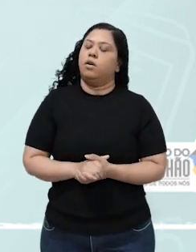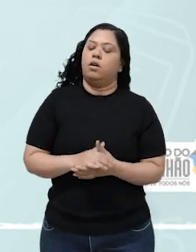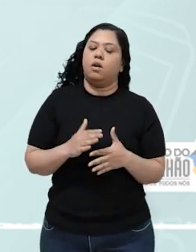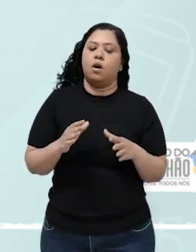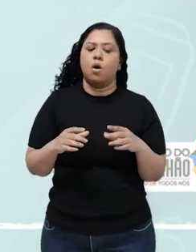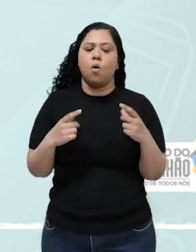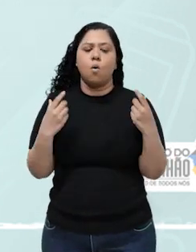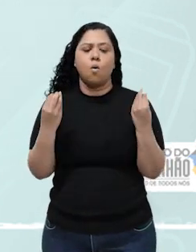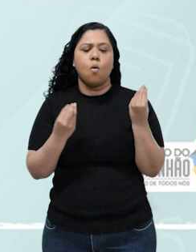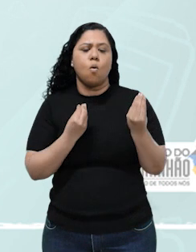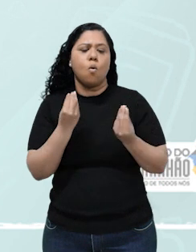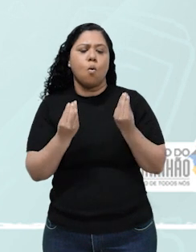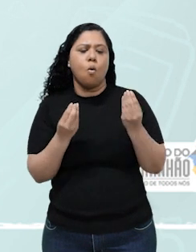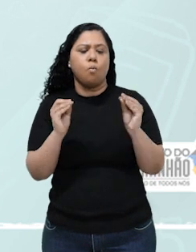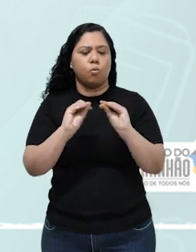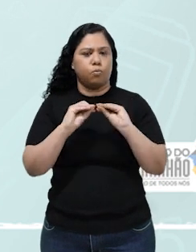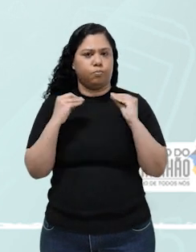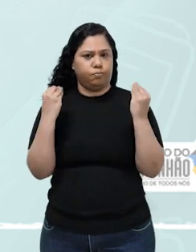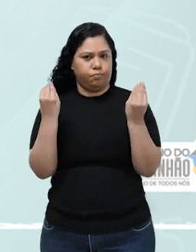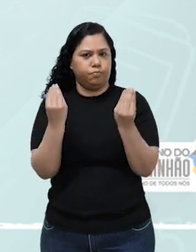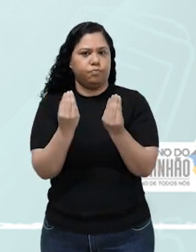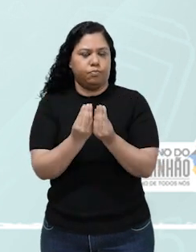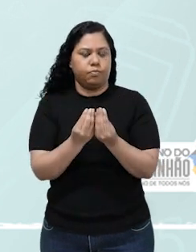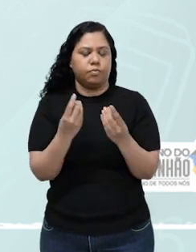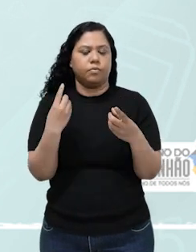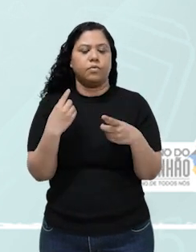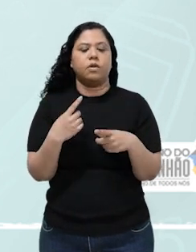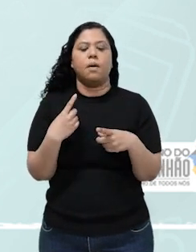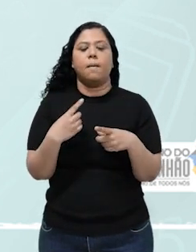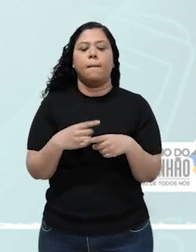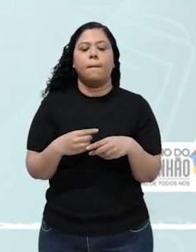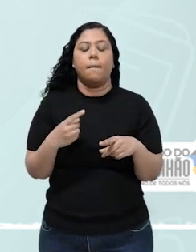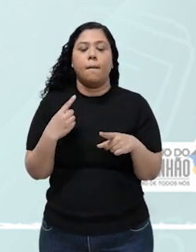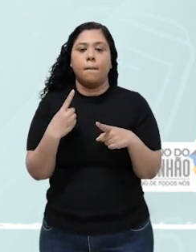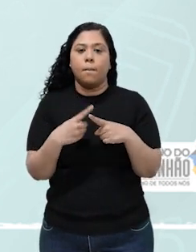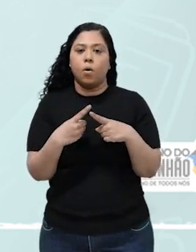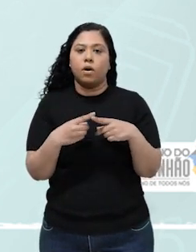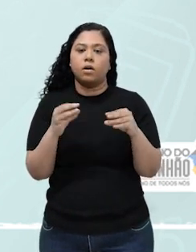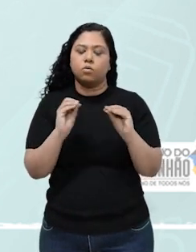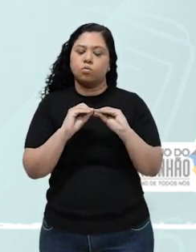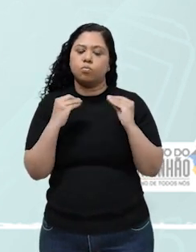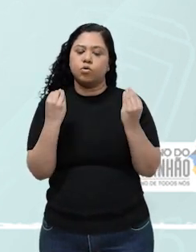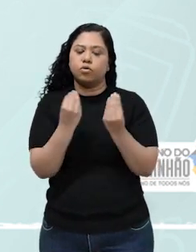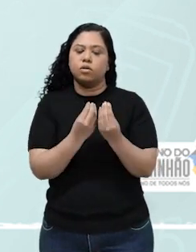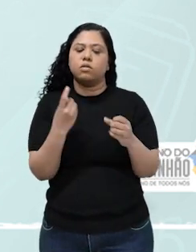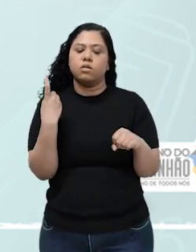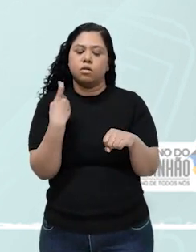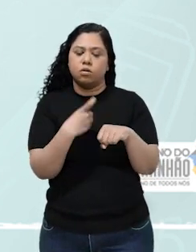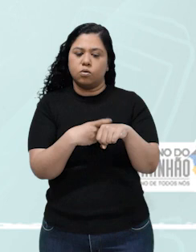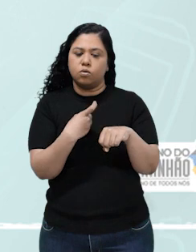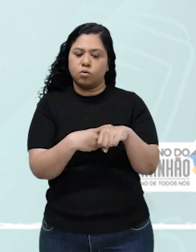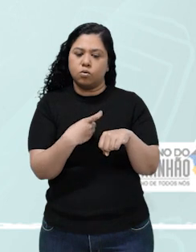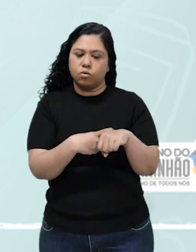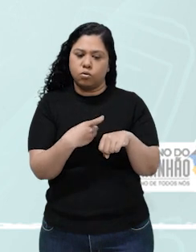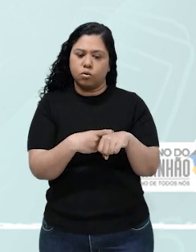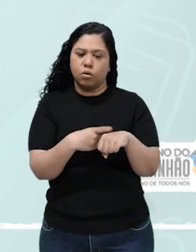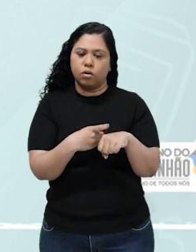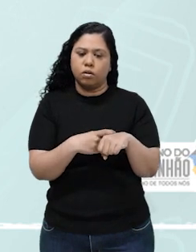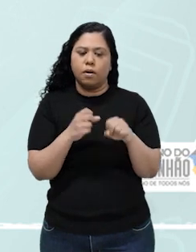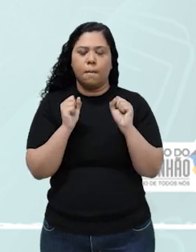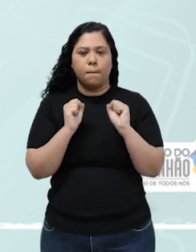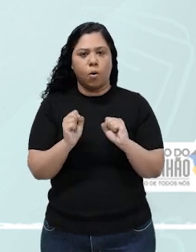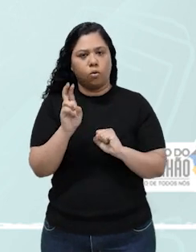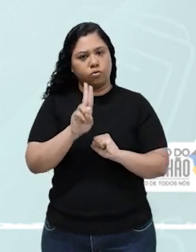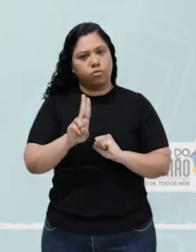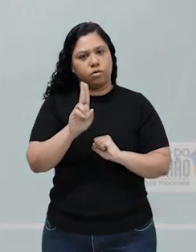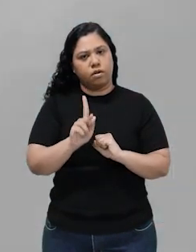substância. Por quê? Vou falar mais na frente que substâncias sólidas não entram na expressão da constante de